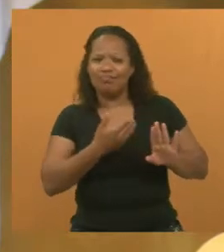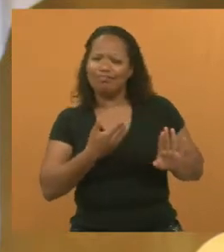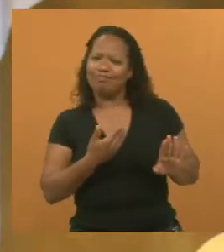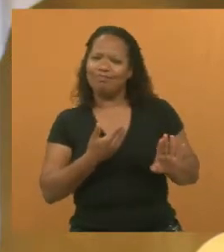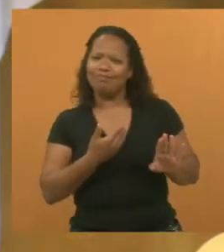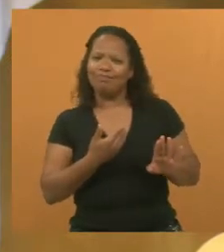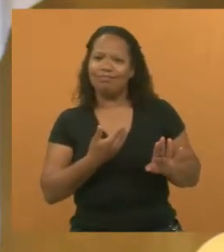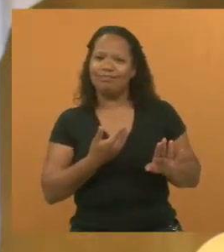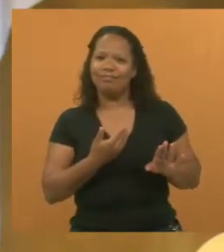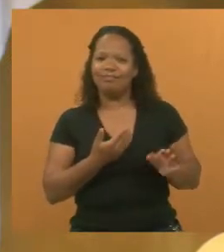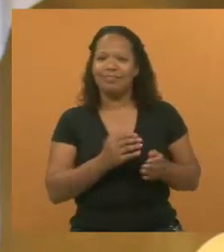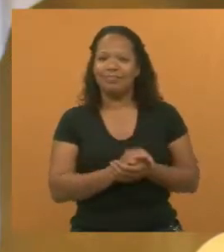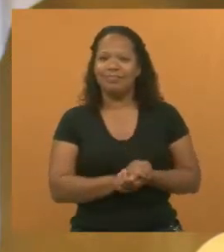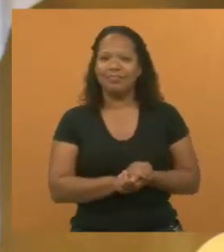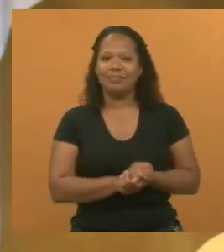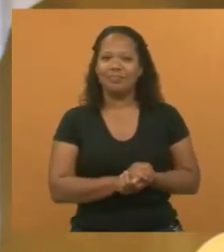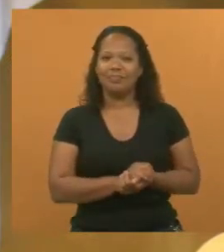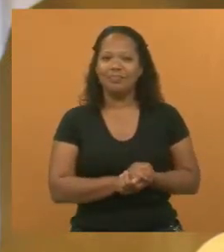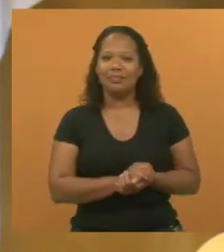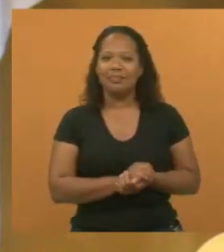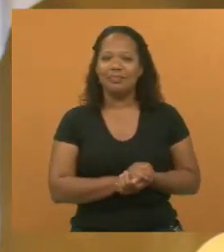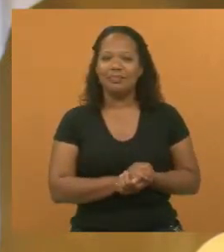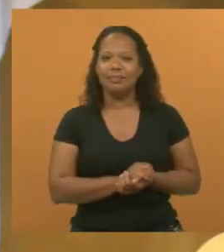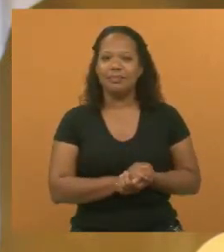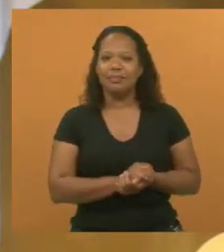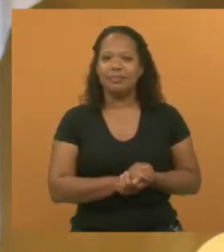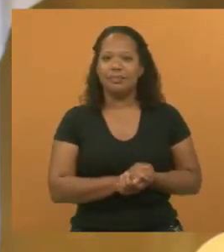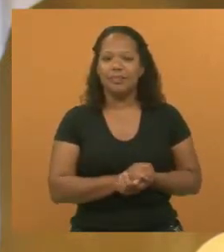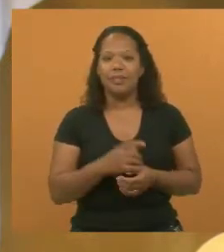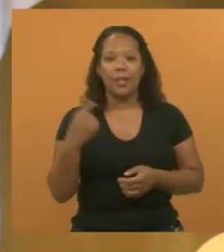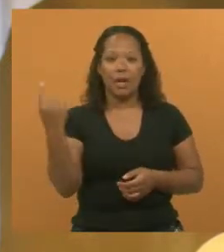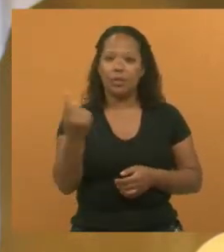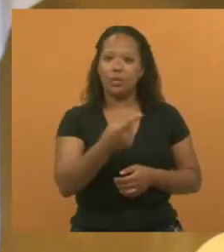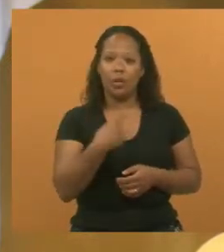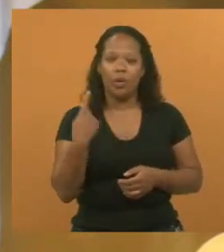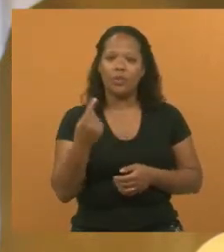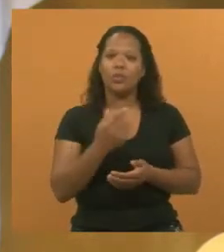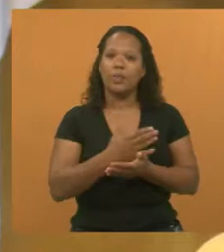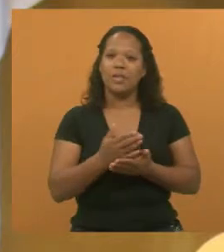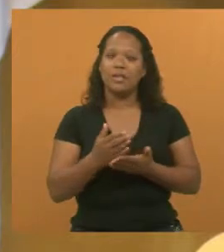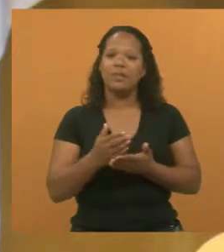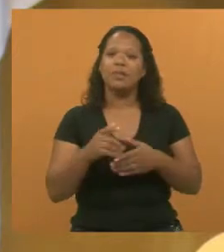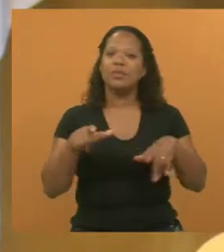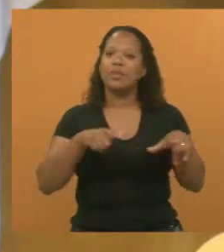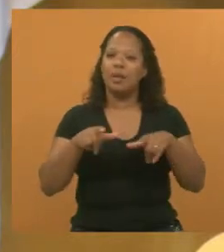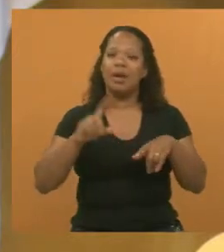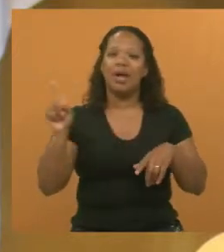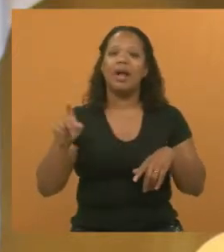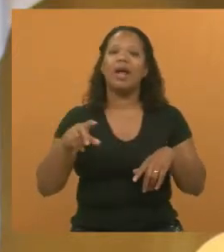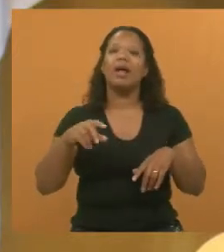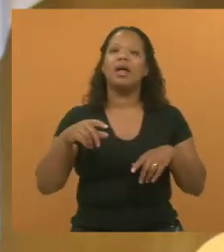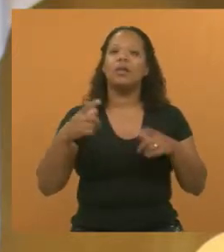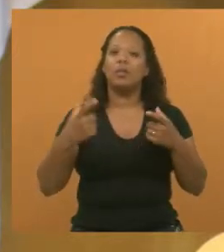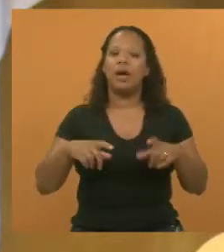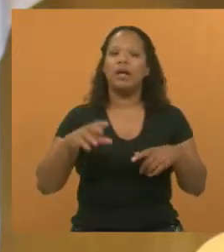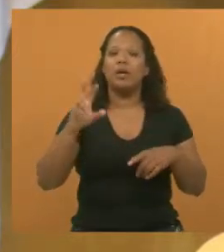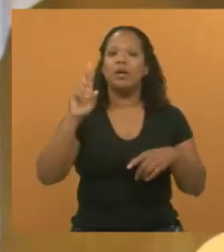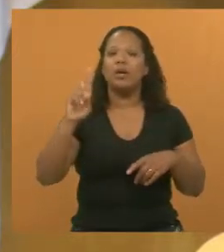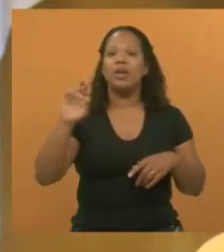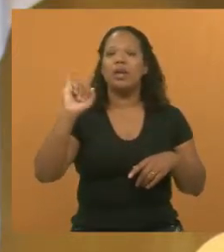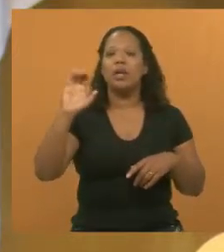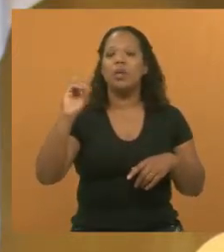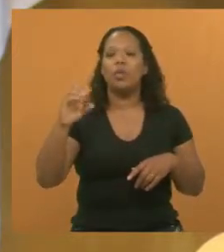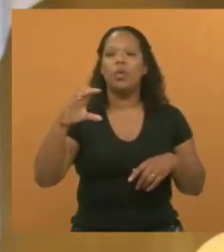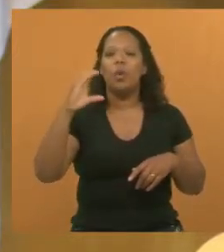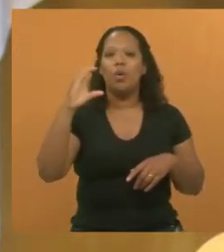vezes, esteve excluído dessa unidade de saúde. E nós começamos esse trabalho lá no Rio Cumprido, e conseguimos,